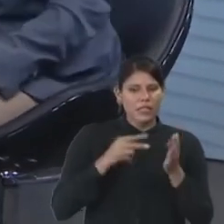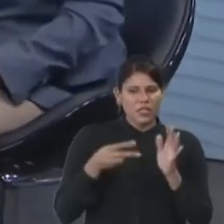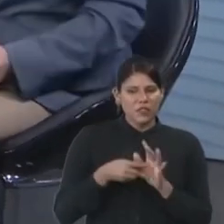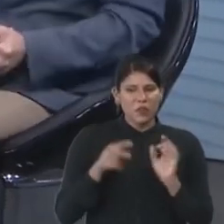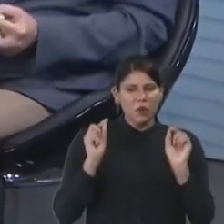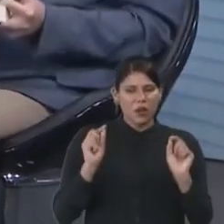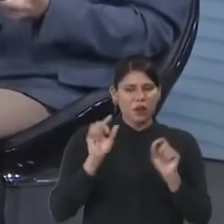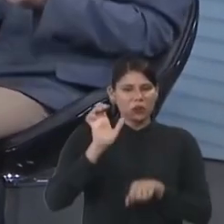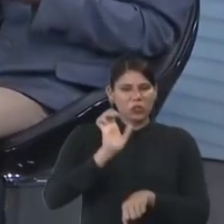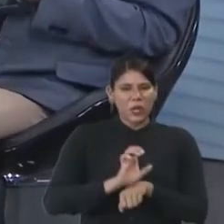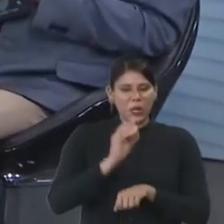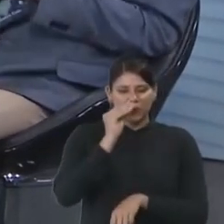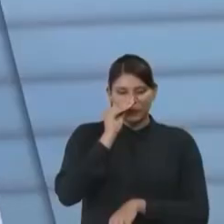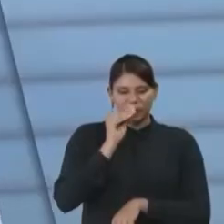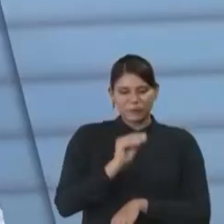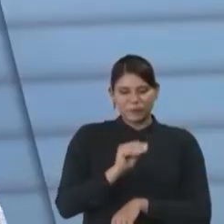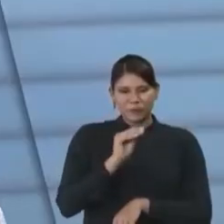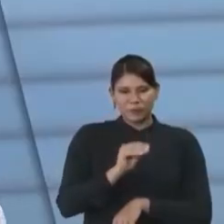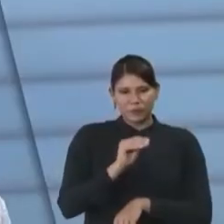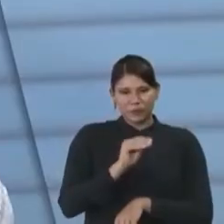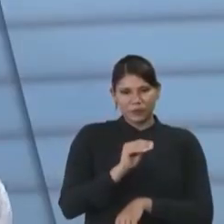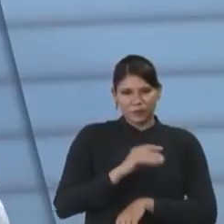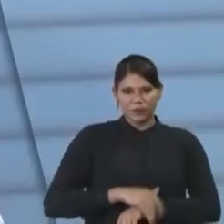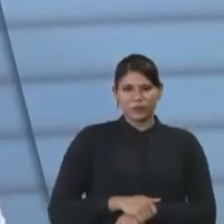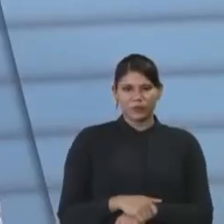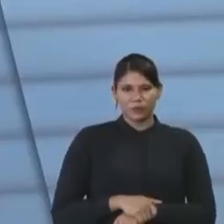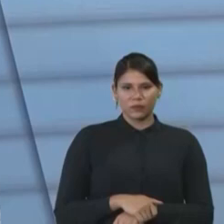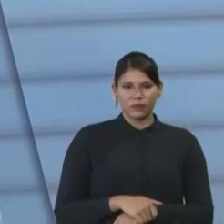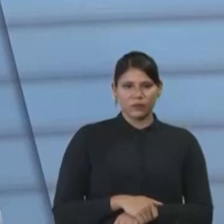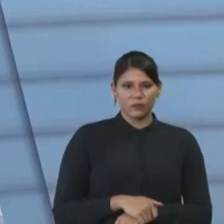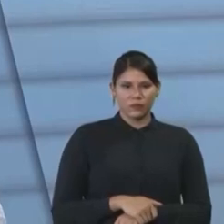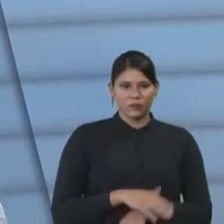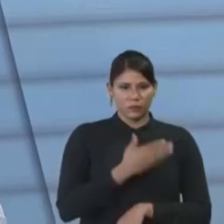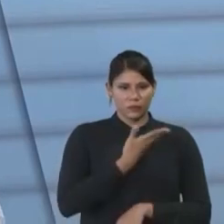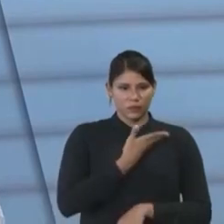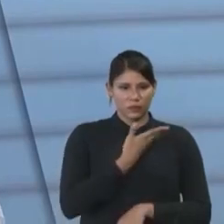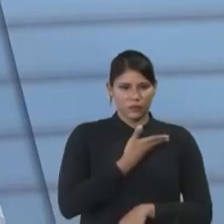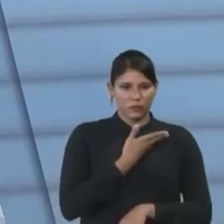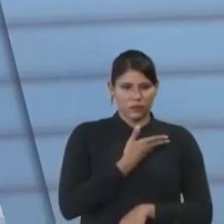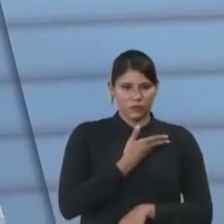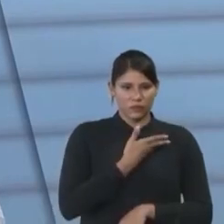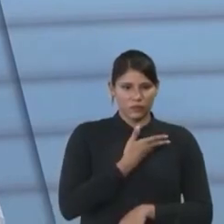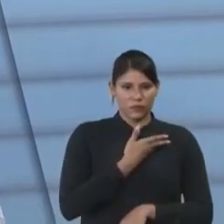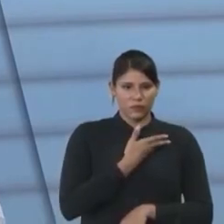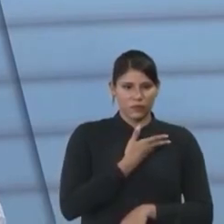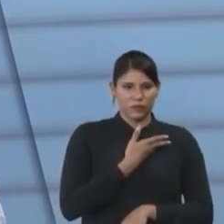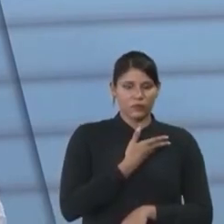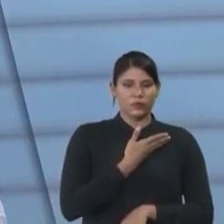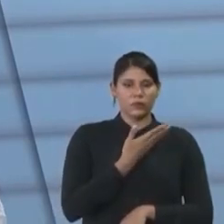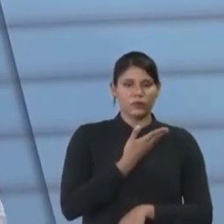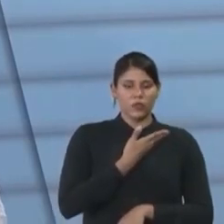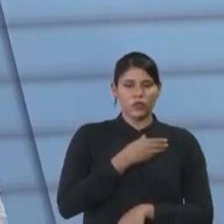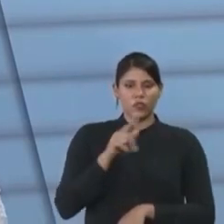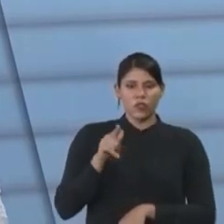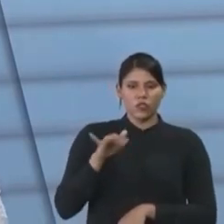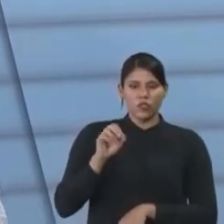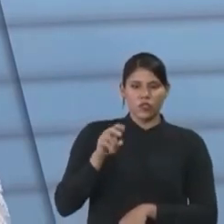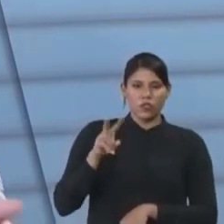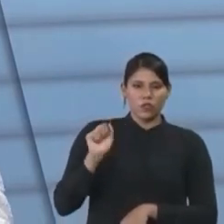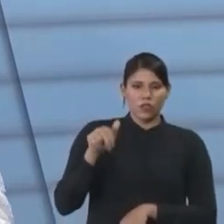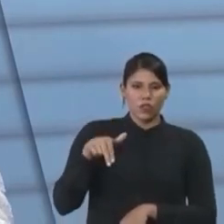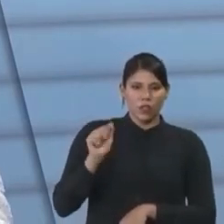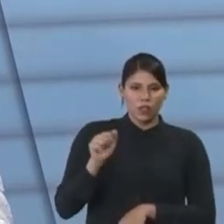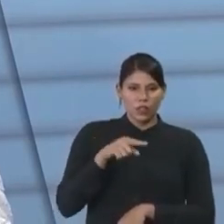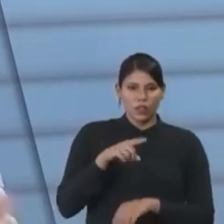Essa citação é de uma tese de doutorado de uma colega minha, a professora Giovanna Cartacho, professora da Federal. Giovanna Freire, né? E se